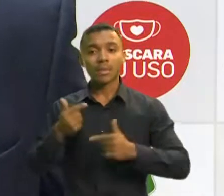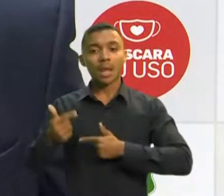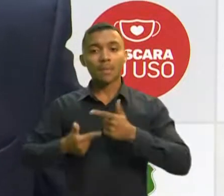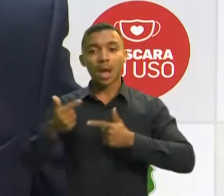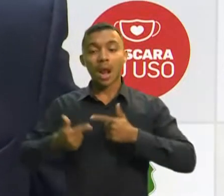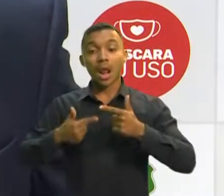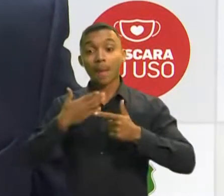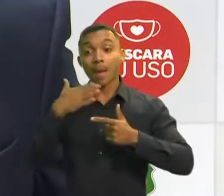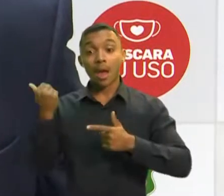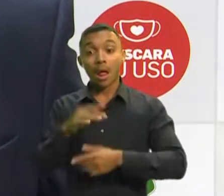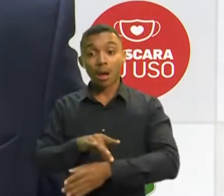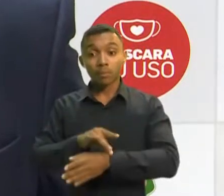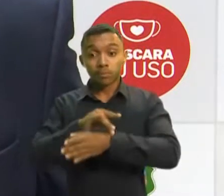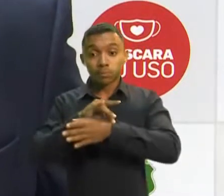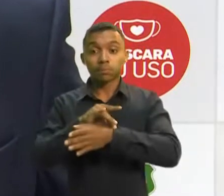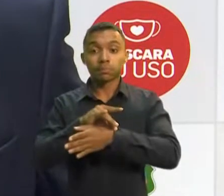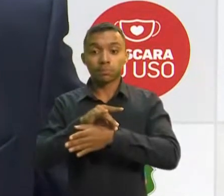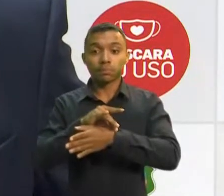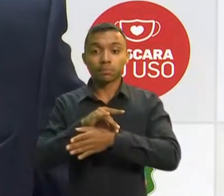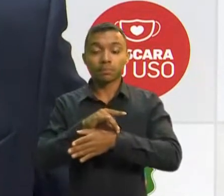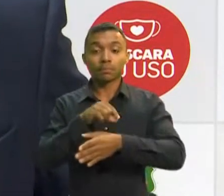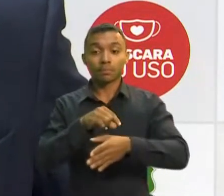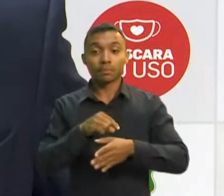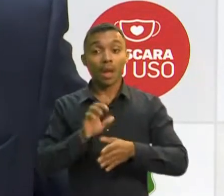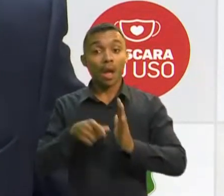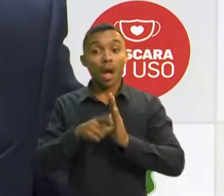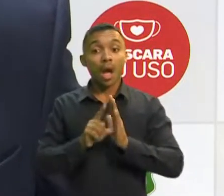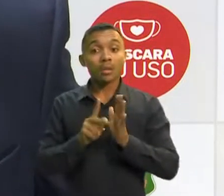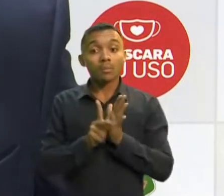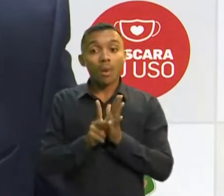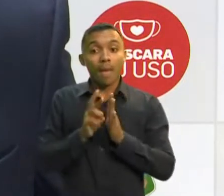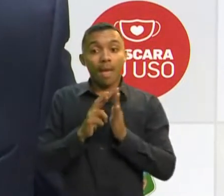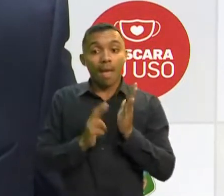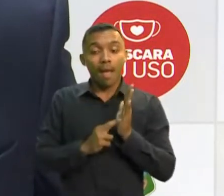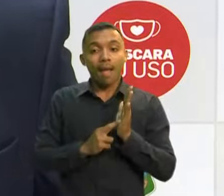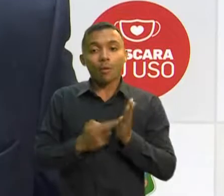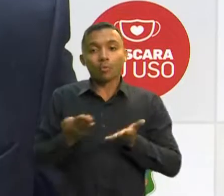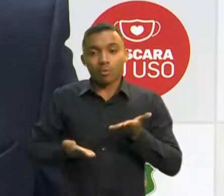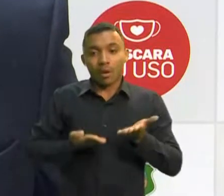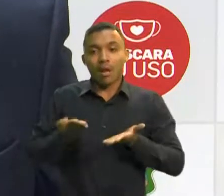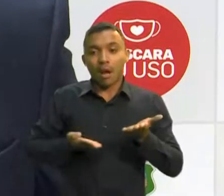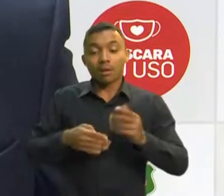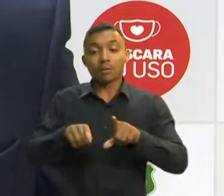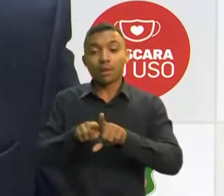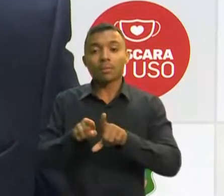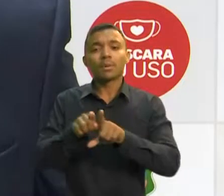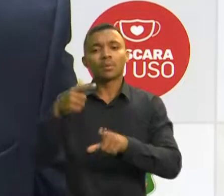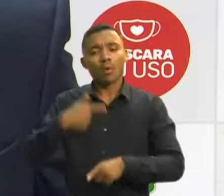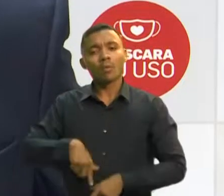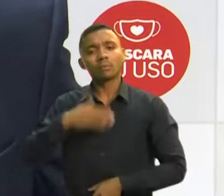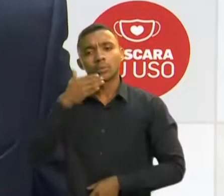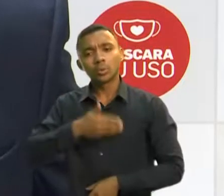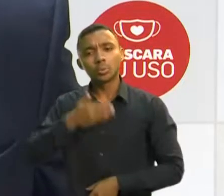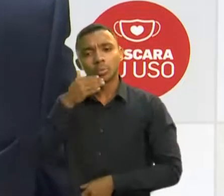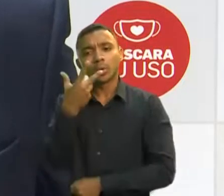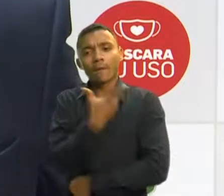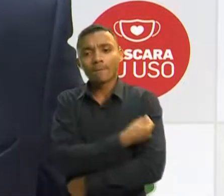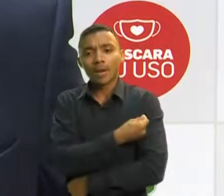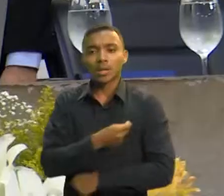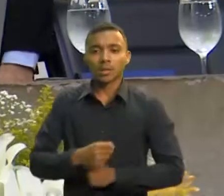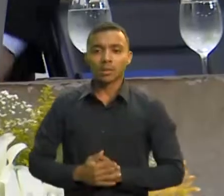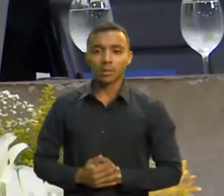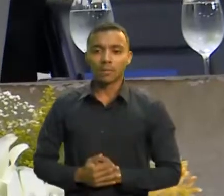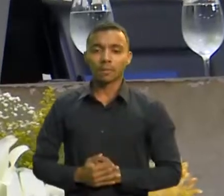principalmente. E até presencial, com mais cuidado. É reforçar mesmo a vacinação e manter os